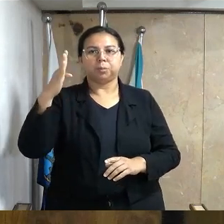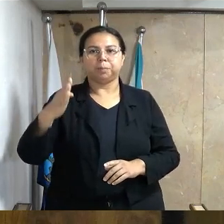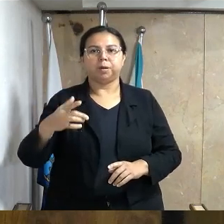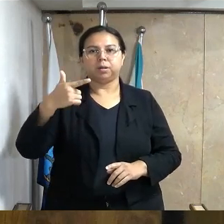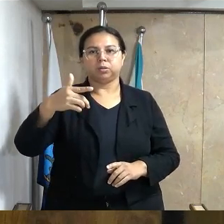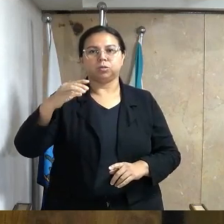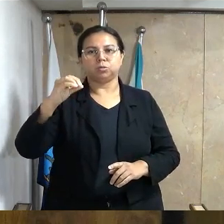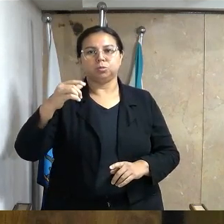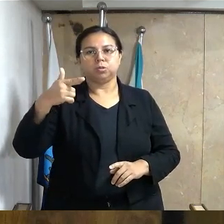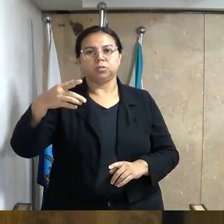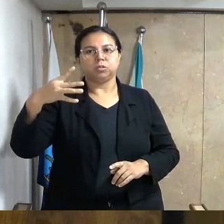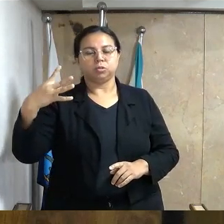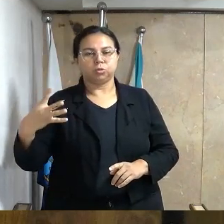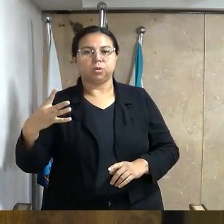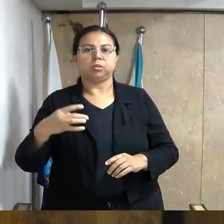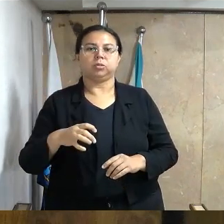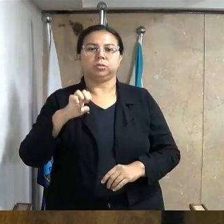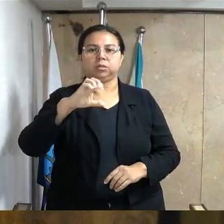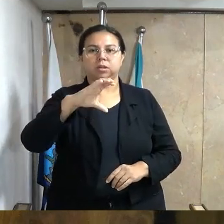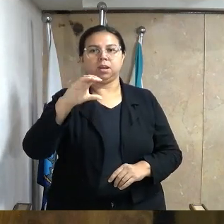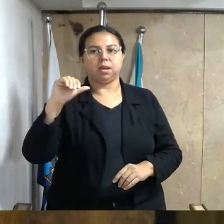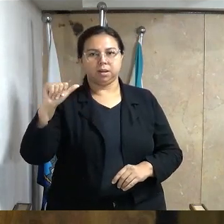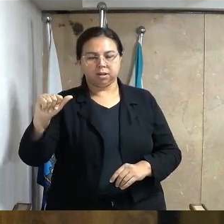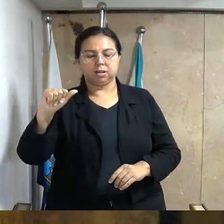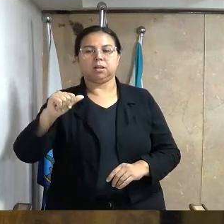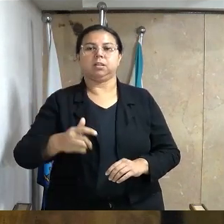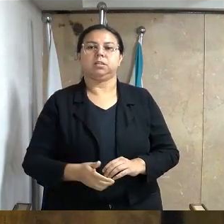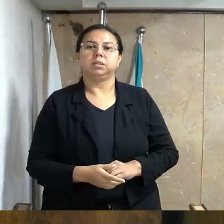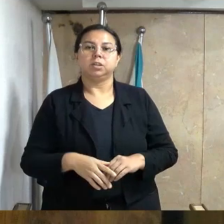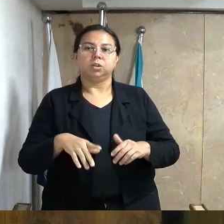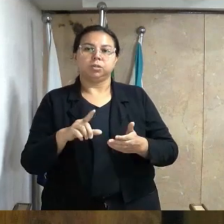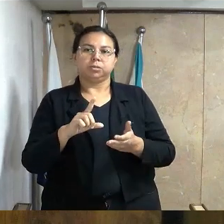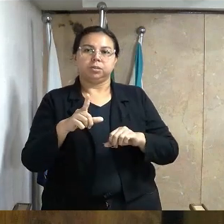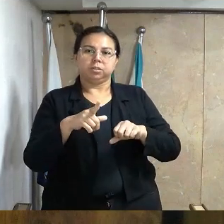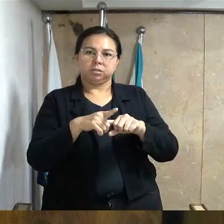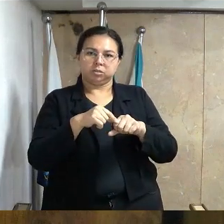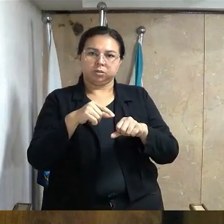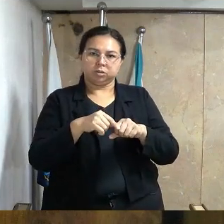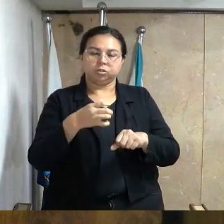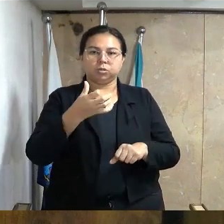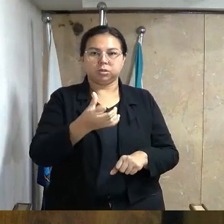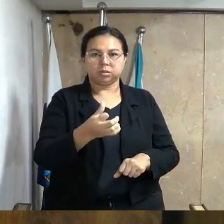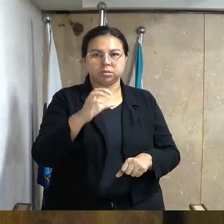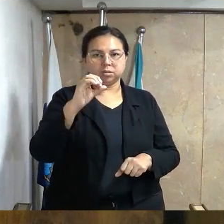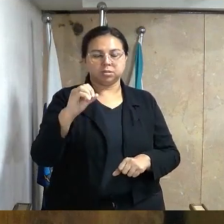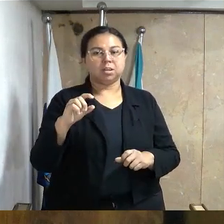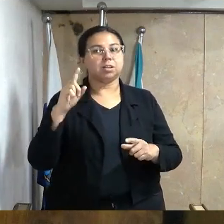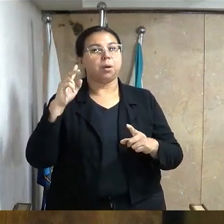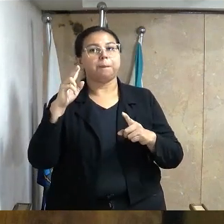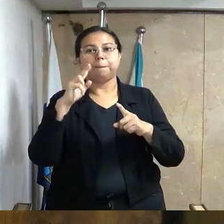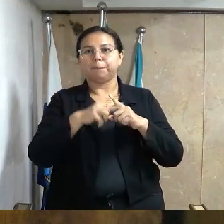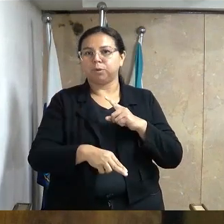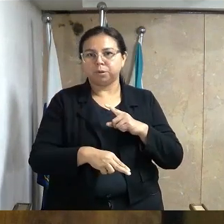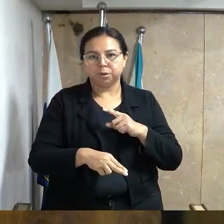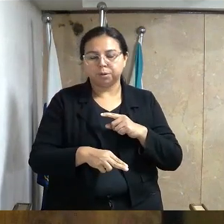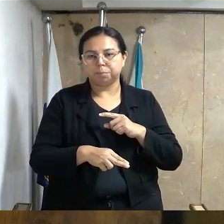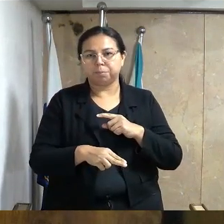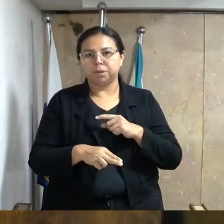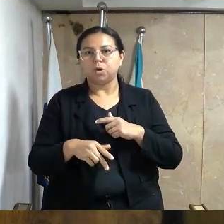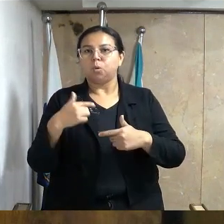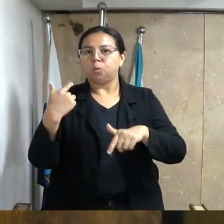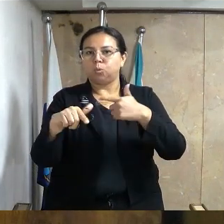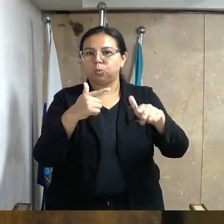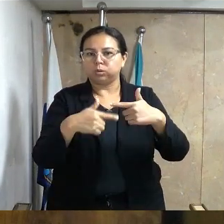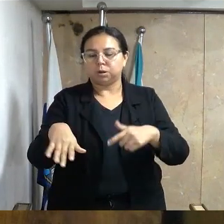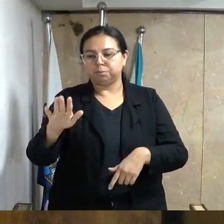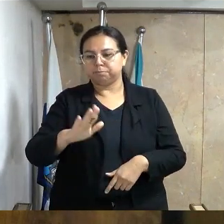O Estatuto da Criança e Adolescente, em seu artigo 60, proíbe qualquer forma de trabalho para menores